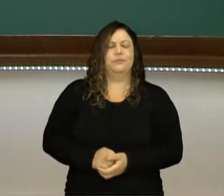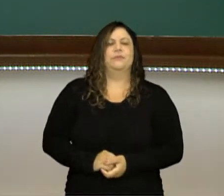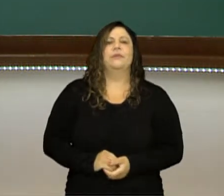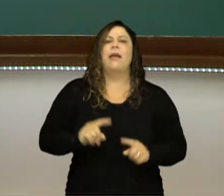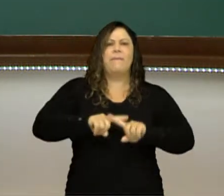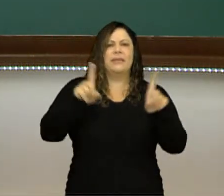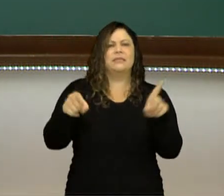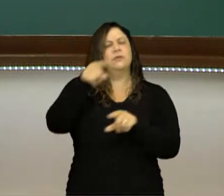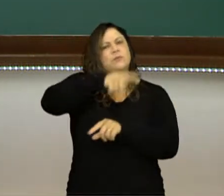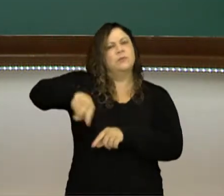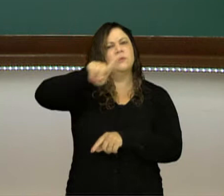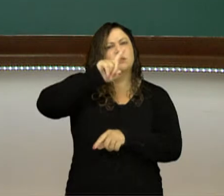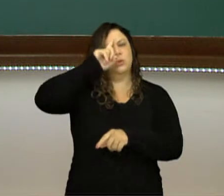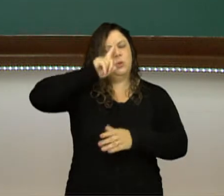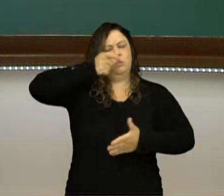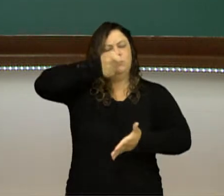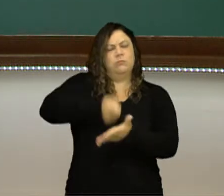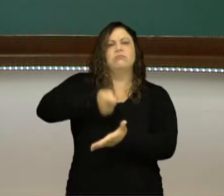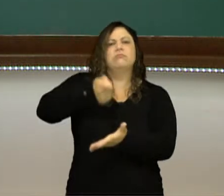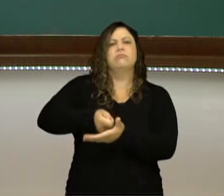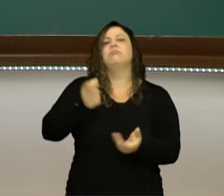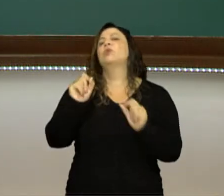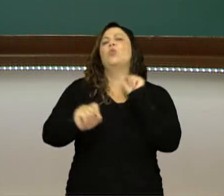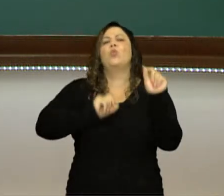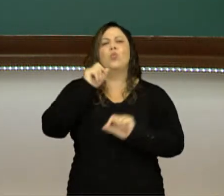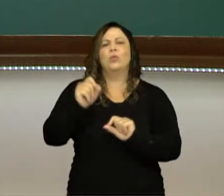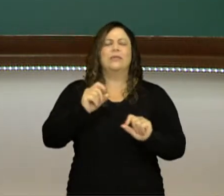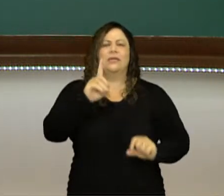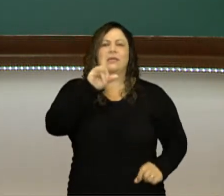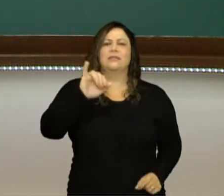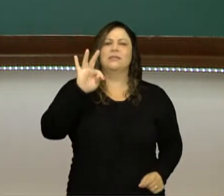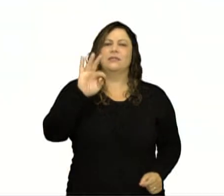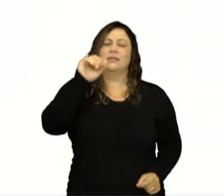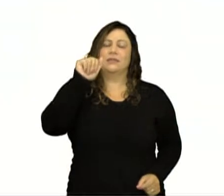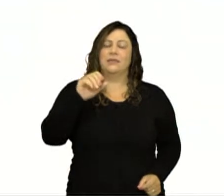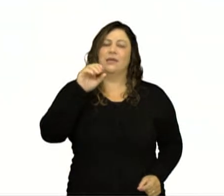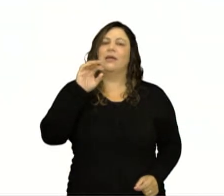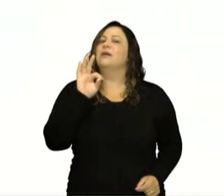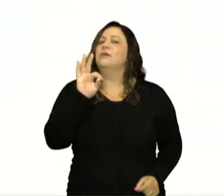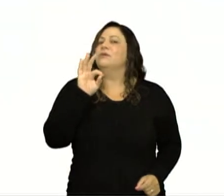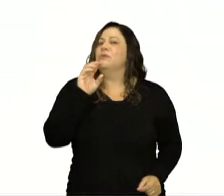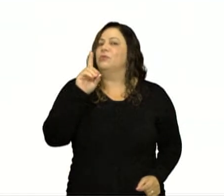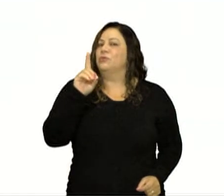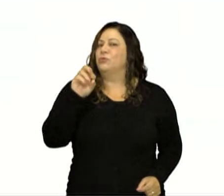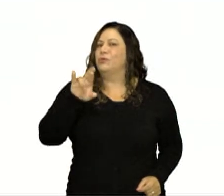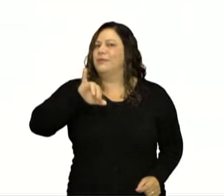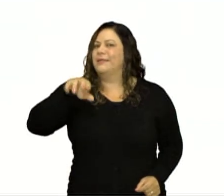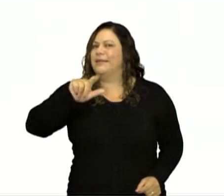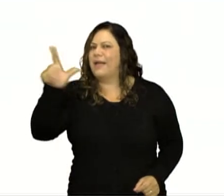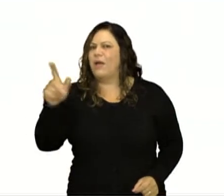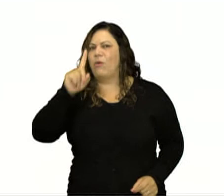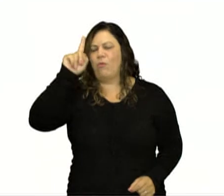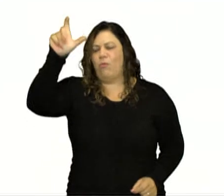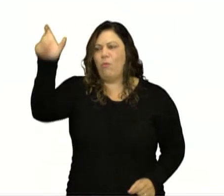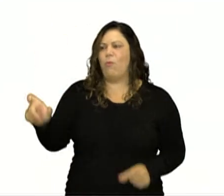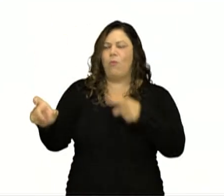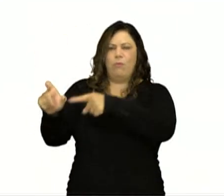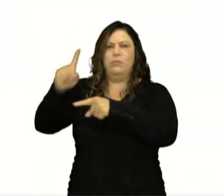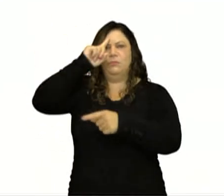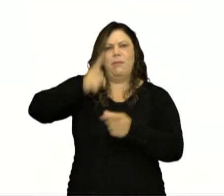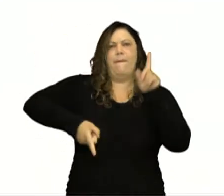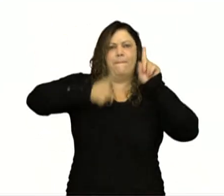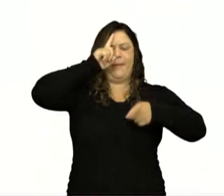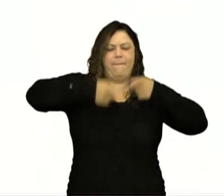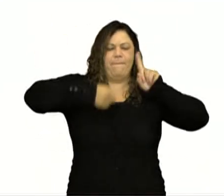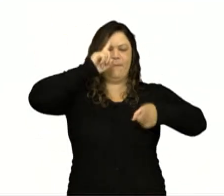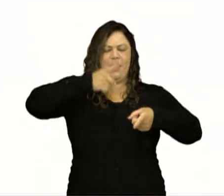você já ouviu falar de uma ditadura? O que é um governo ditatorial? É quando uma pessoa manda e exerce o seu comando sem consultar as